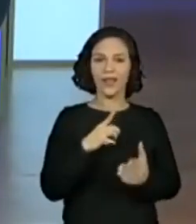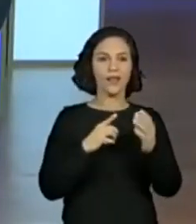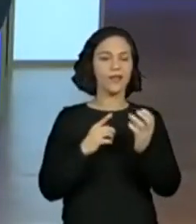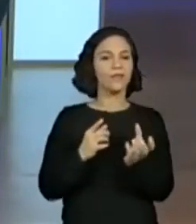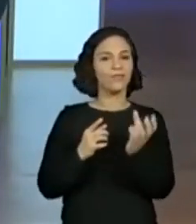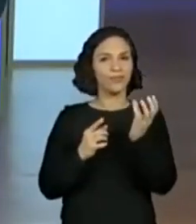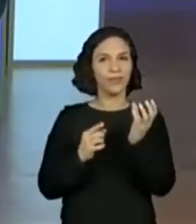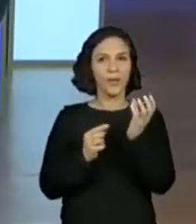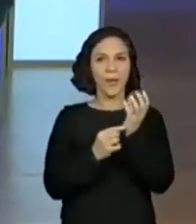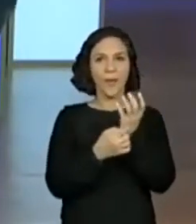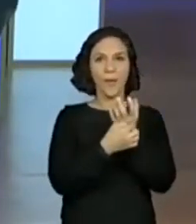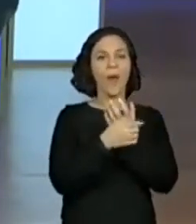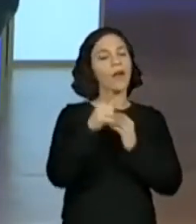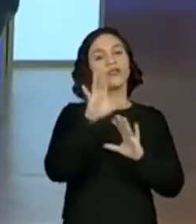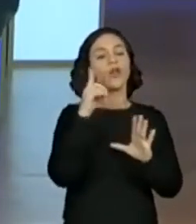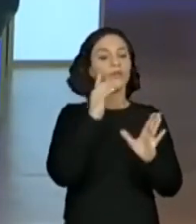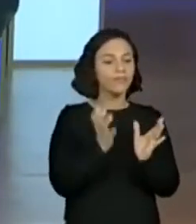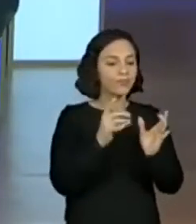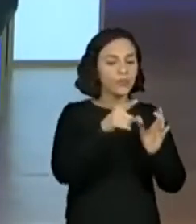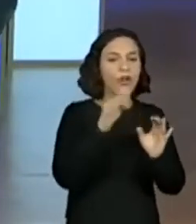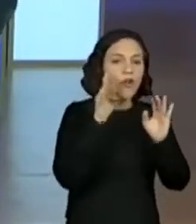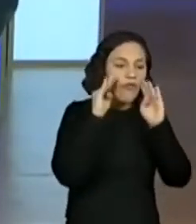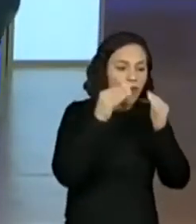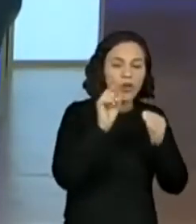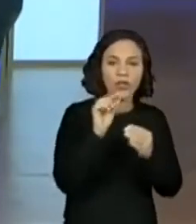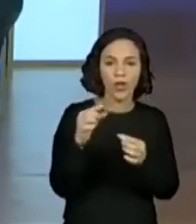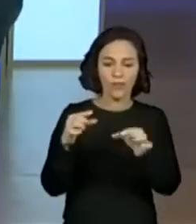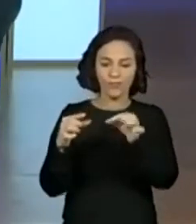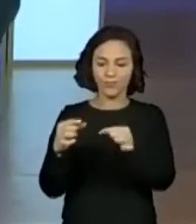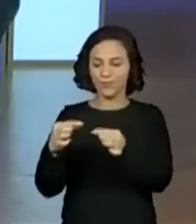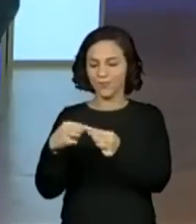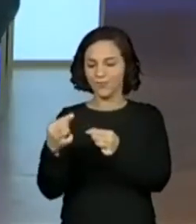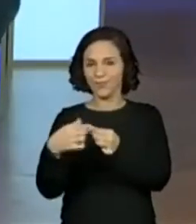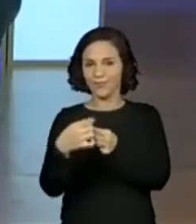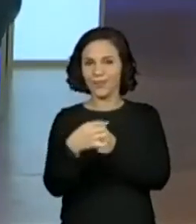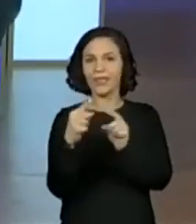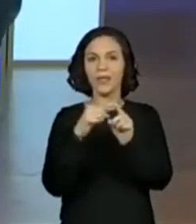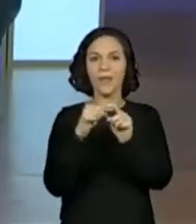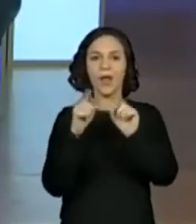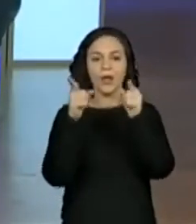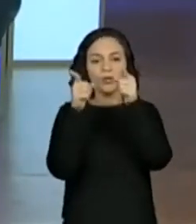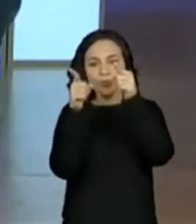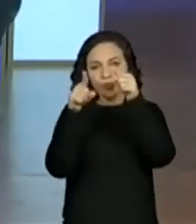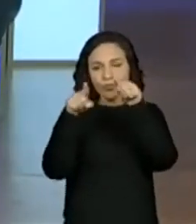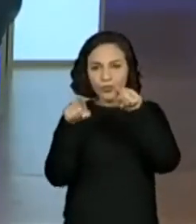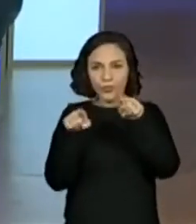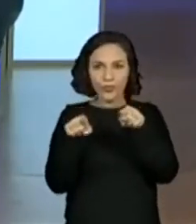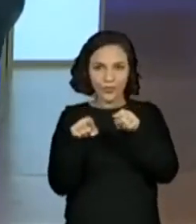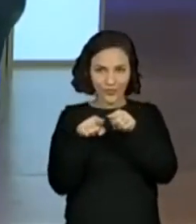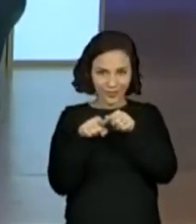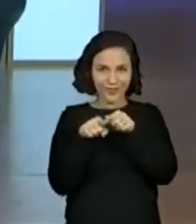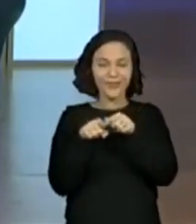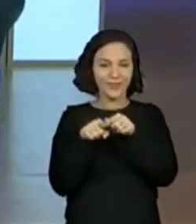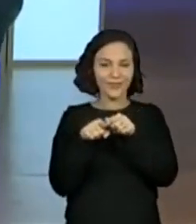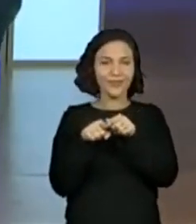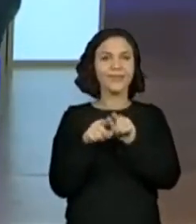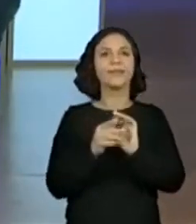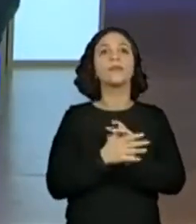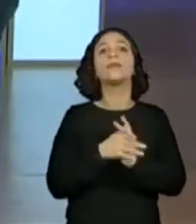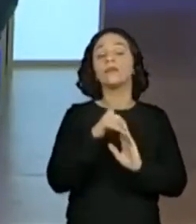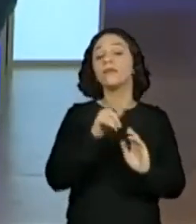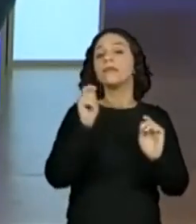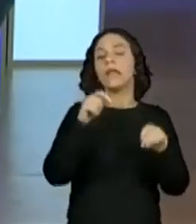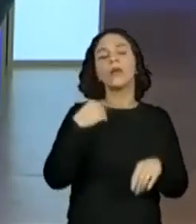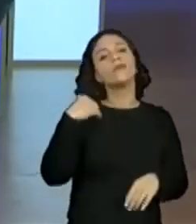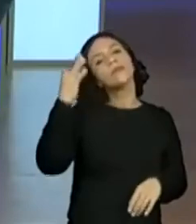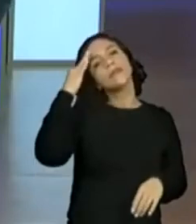lírios. Isso. bom. Só nesse canteiro. Só nesse canteiro. Então, a gente coloca aqui de novo que nesse jardim, diferente lá das margaridas, eu consigo ter